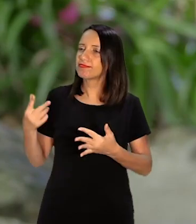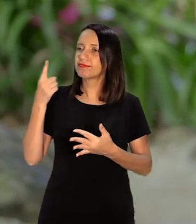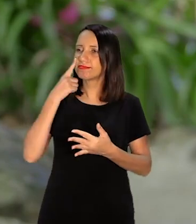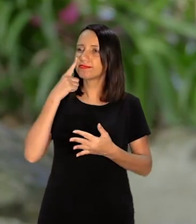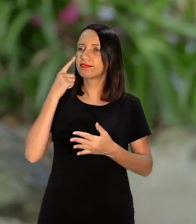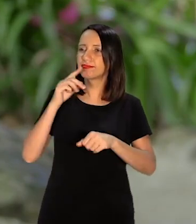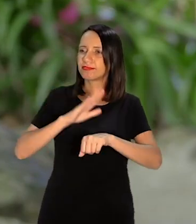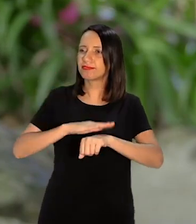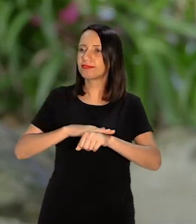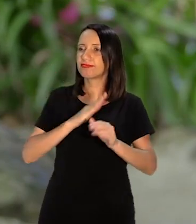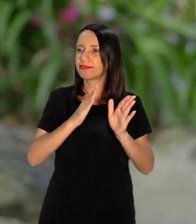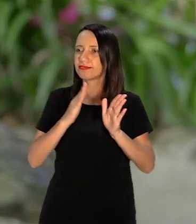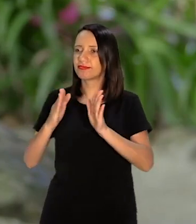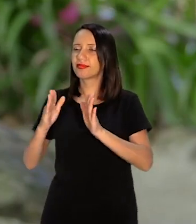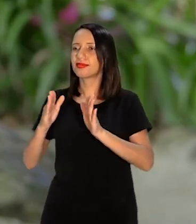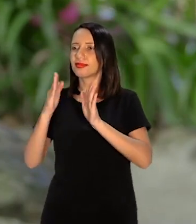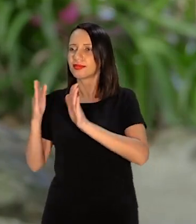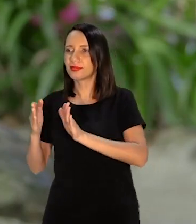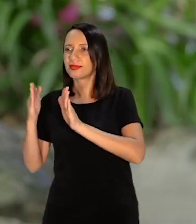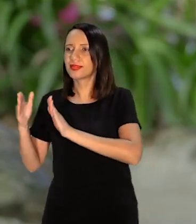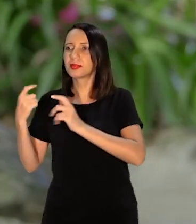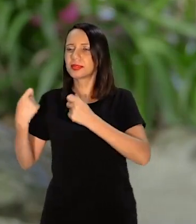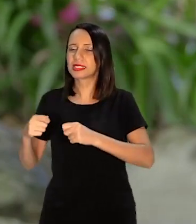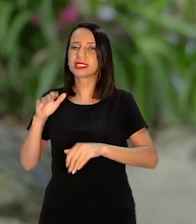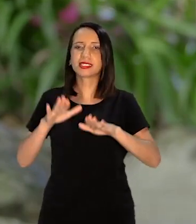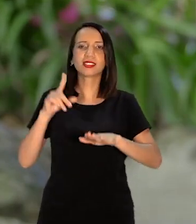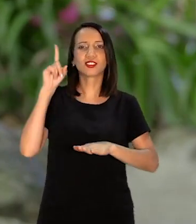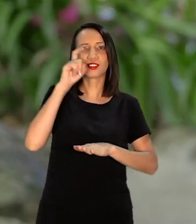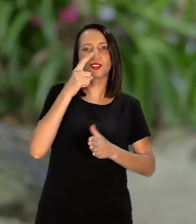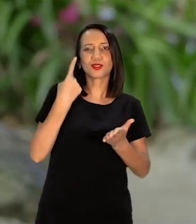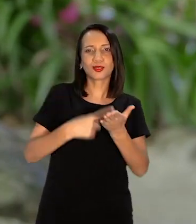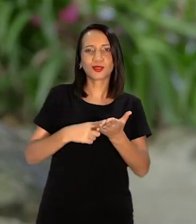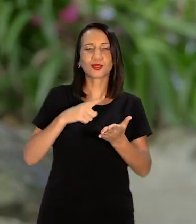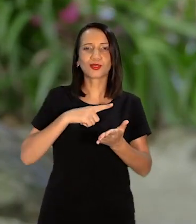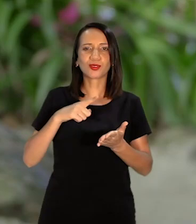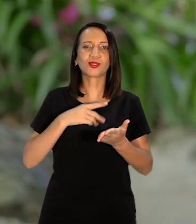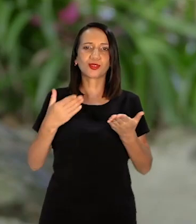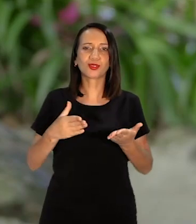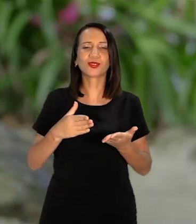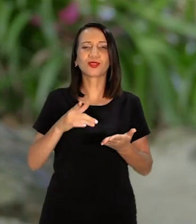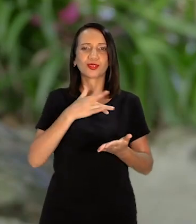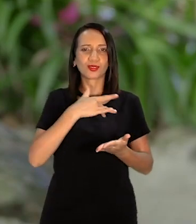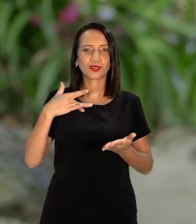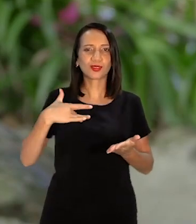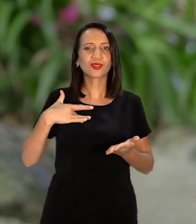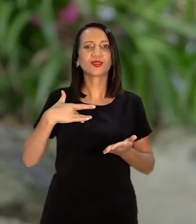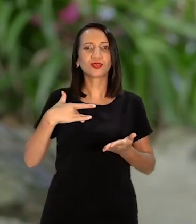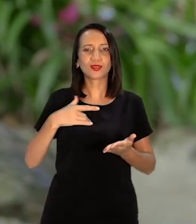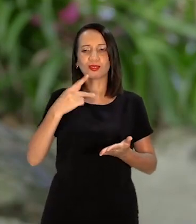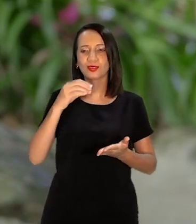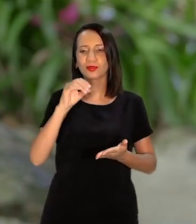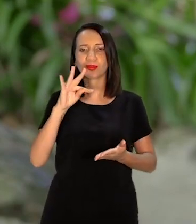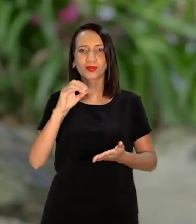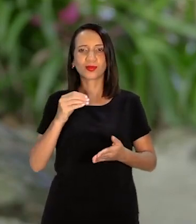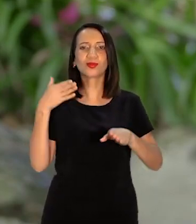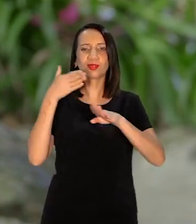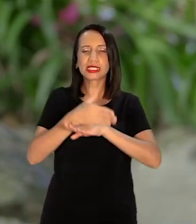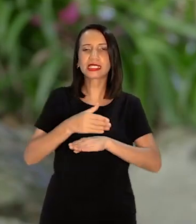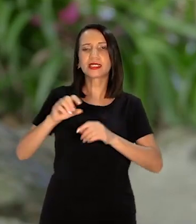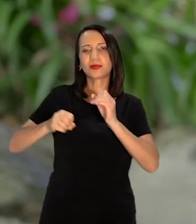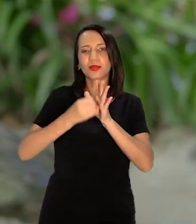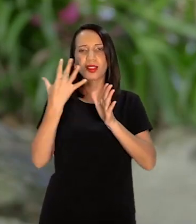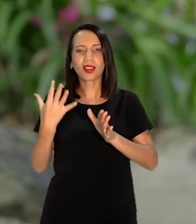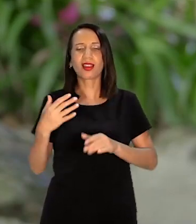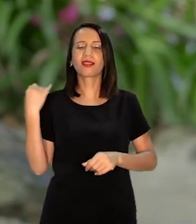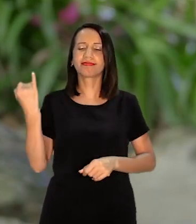O próximo passo é esse Eu sei que Às vezes é difícil Marcar uma consulta No posto Mas tentem lá Tentem mais de uma vez Porque